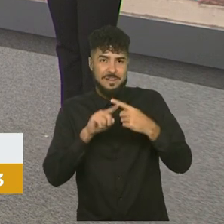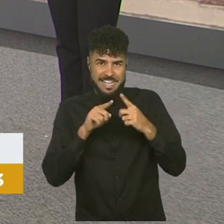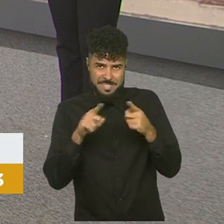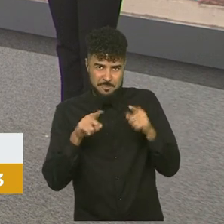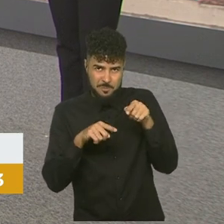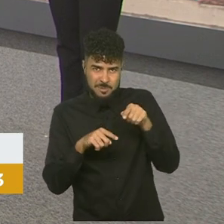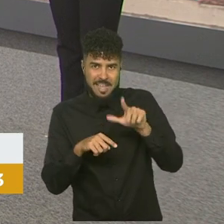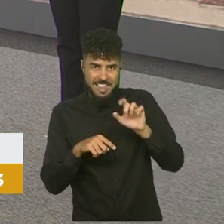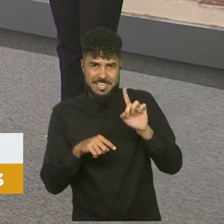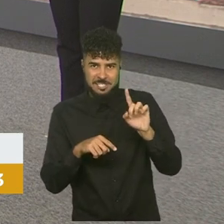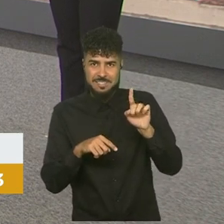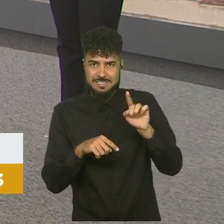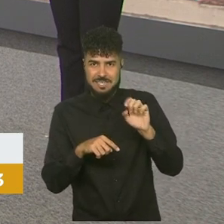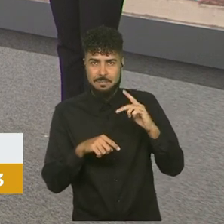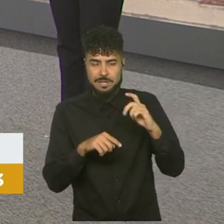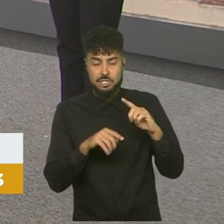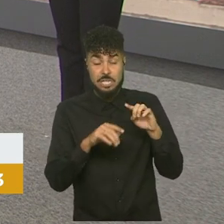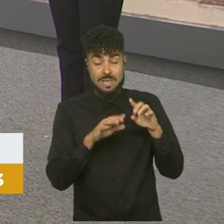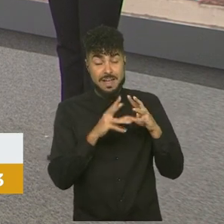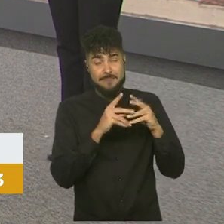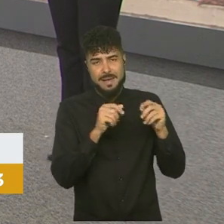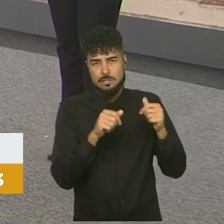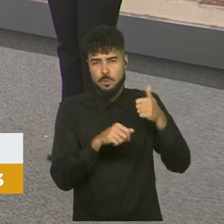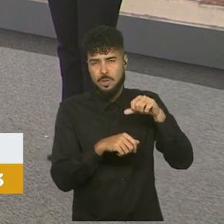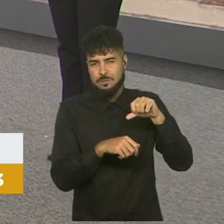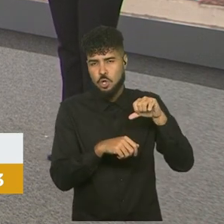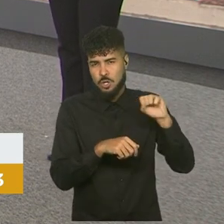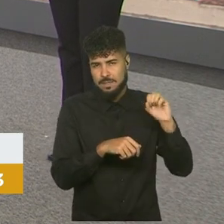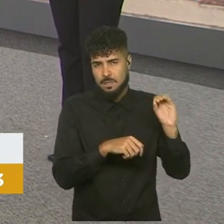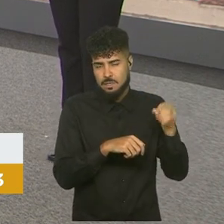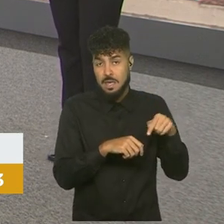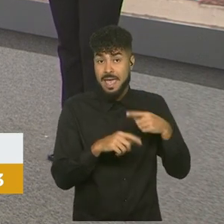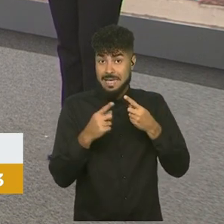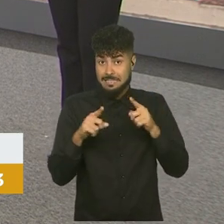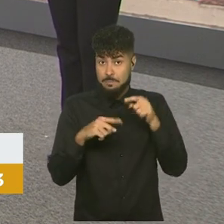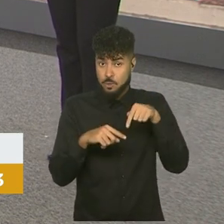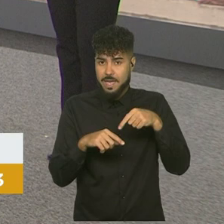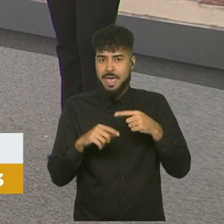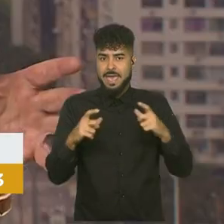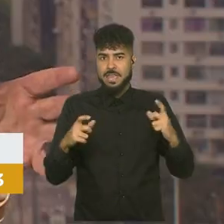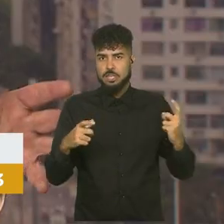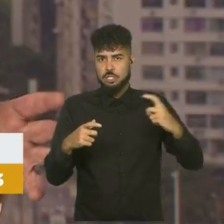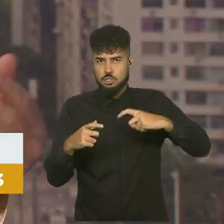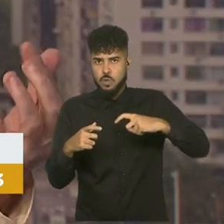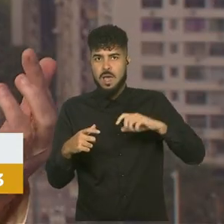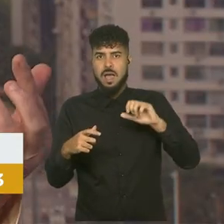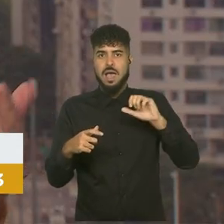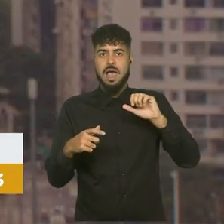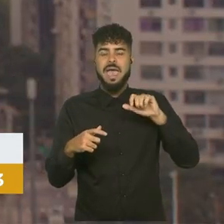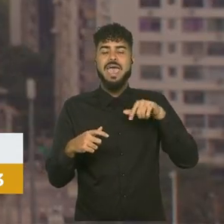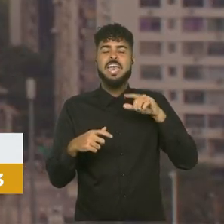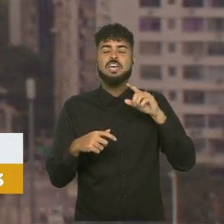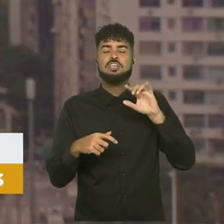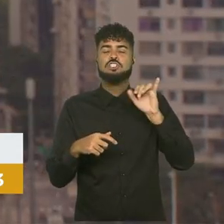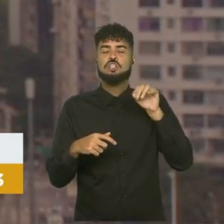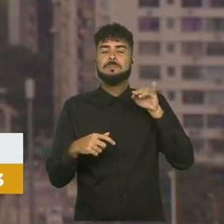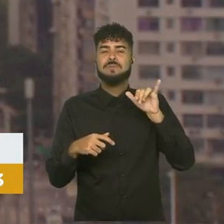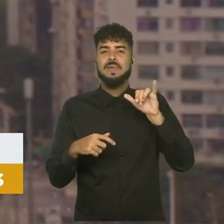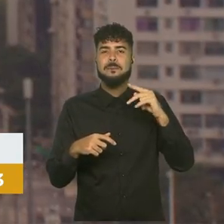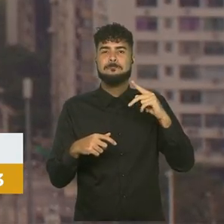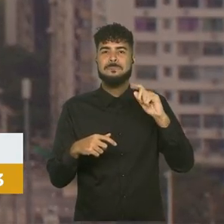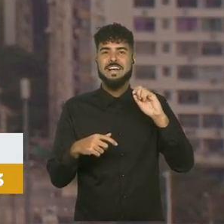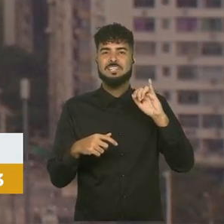acabado, infelizmente, acabou em 80. Essa música é do disco Outrider, do Jimmy Page, do guitarrista, que é o